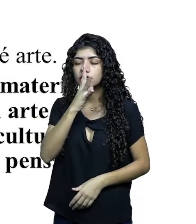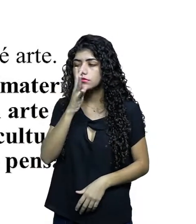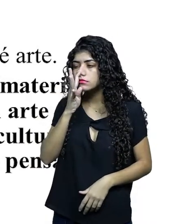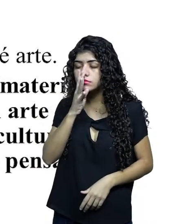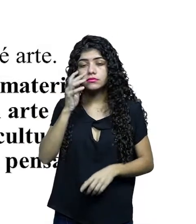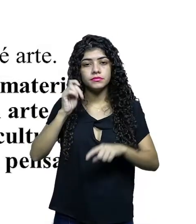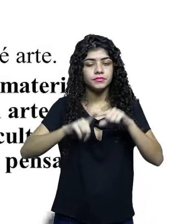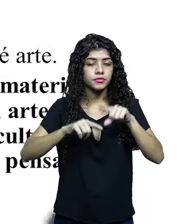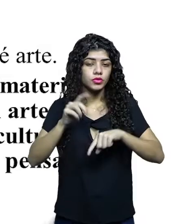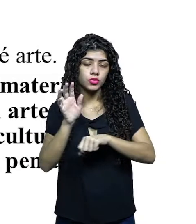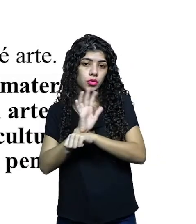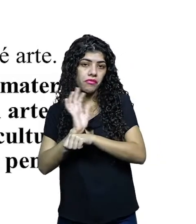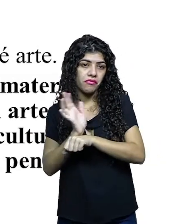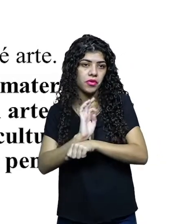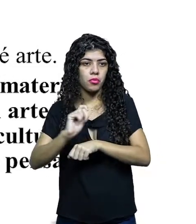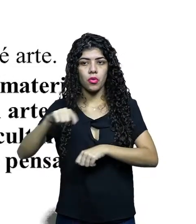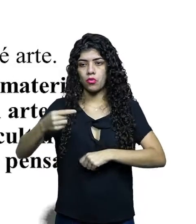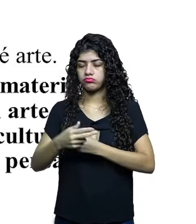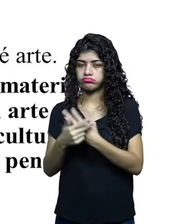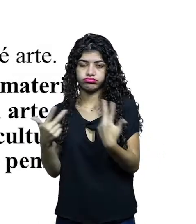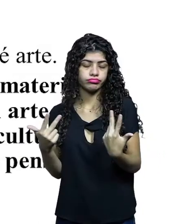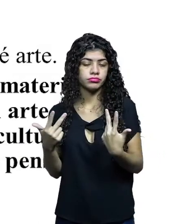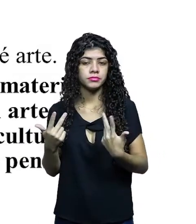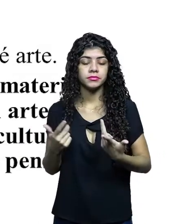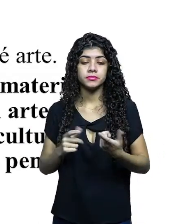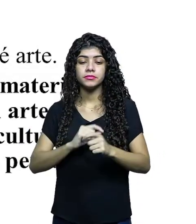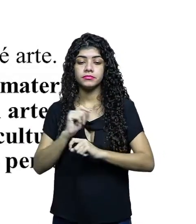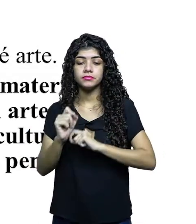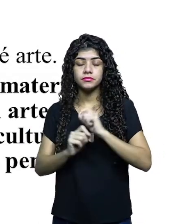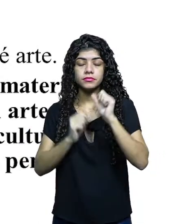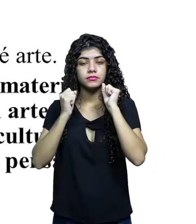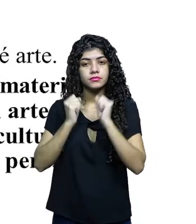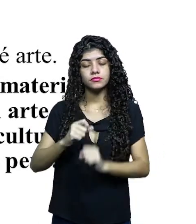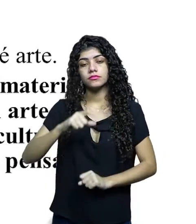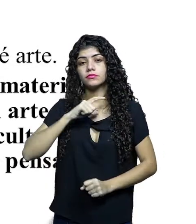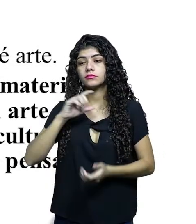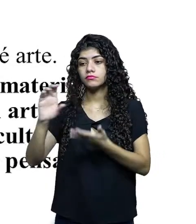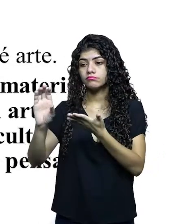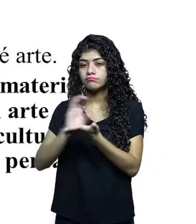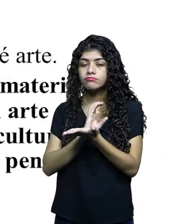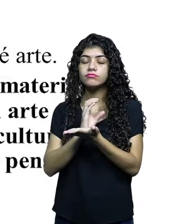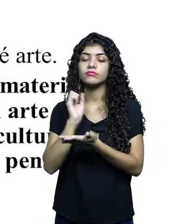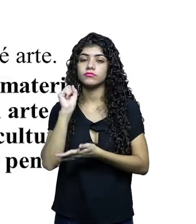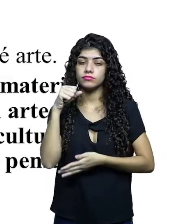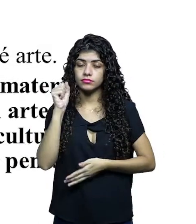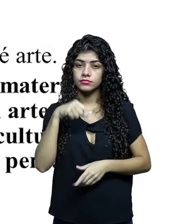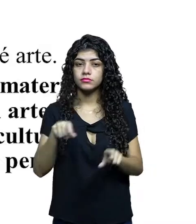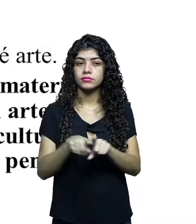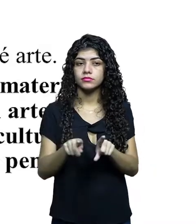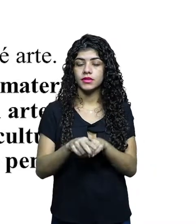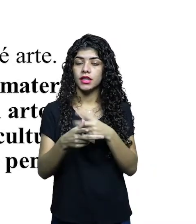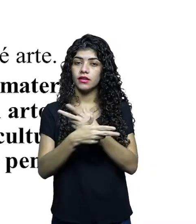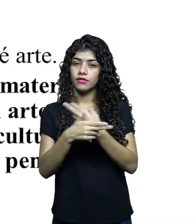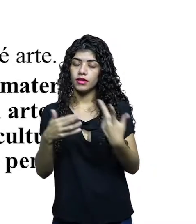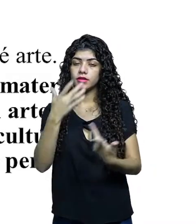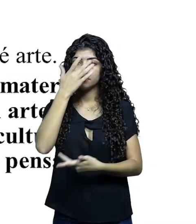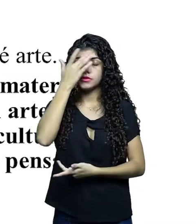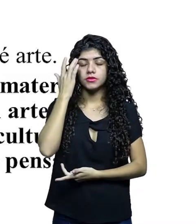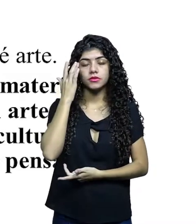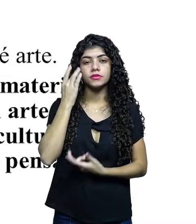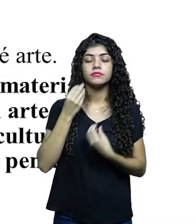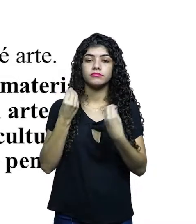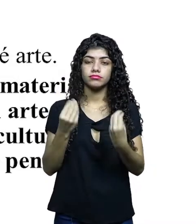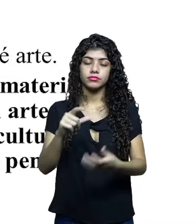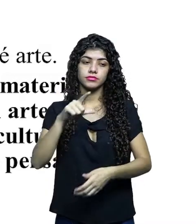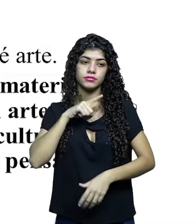produto, seja um filme ou outro formato, é sim vendável, pode sim gerar lucro e deve sim remunerar uma série de